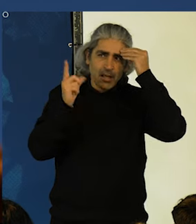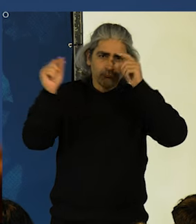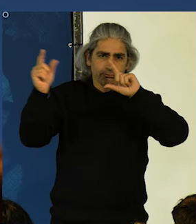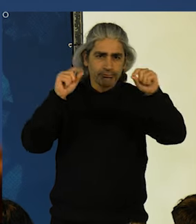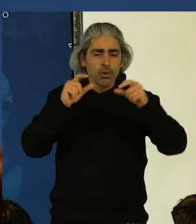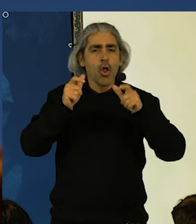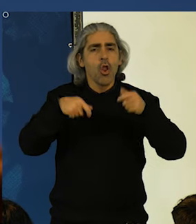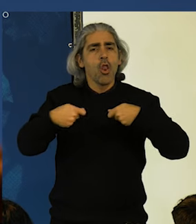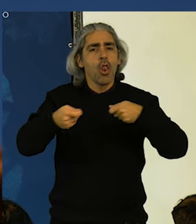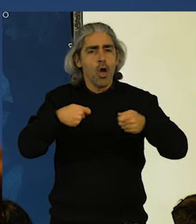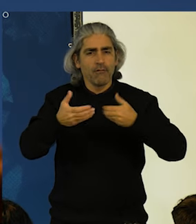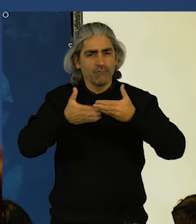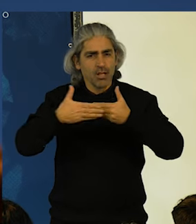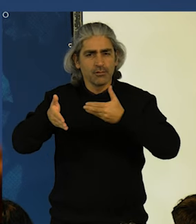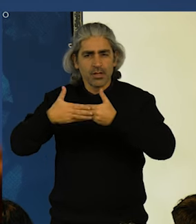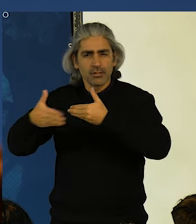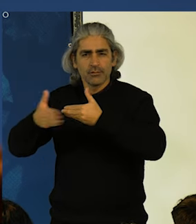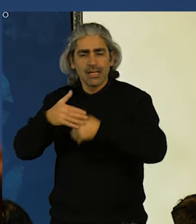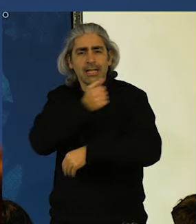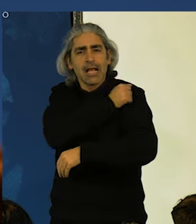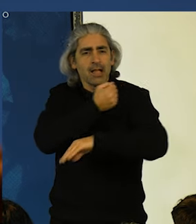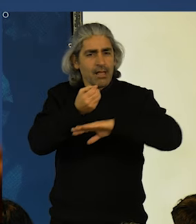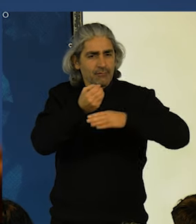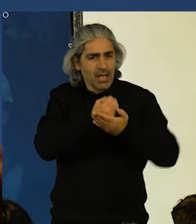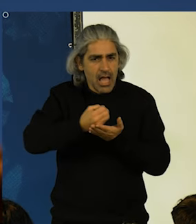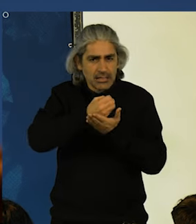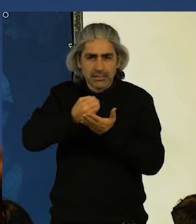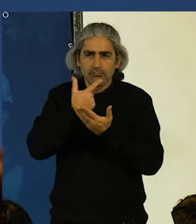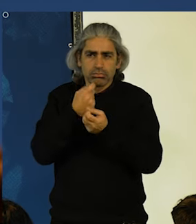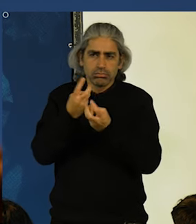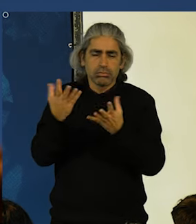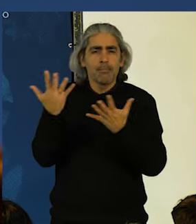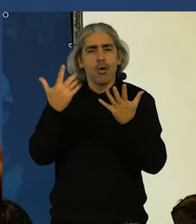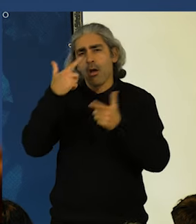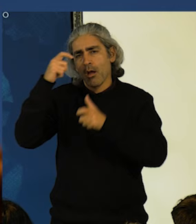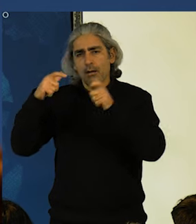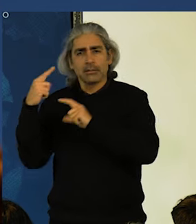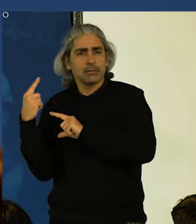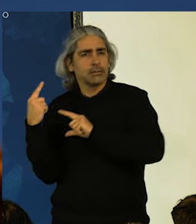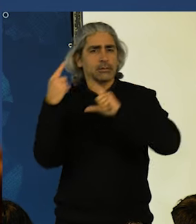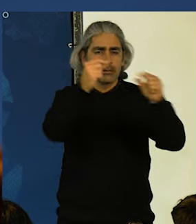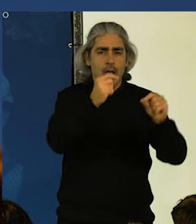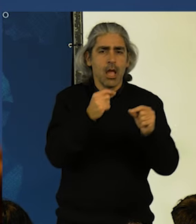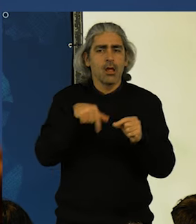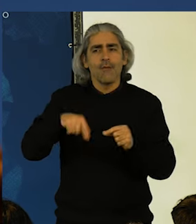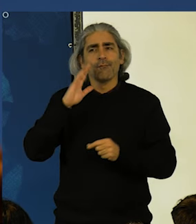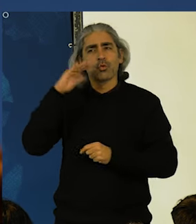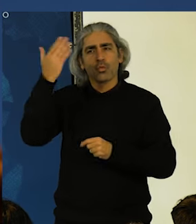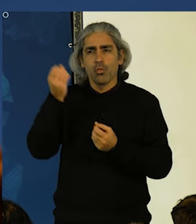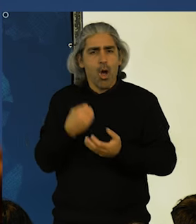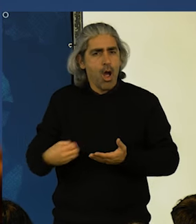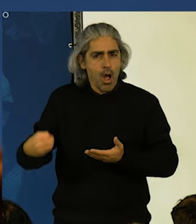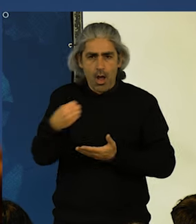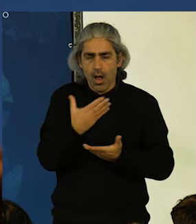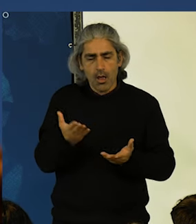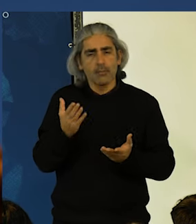fechada. Muitas casas vazias. É muita gente que partiu por falta de um futuro aqui. É por isso que propomos